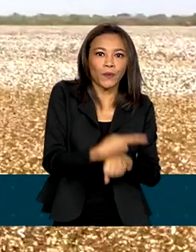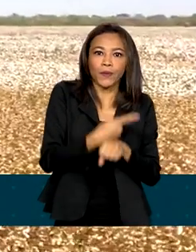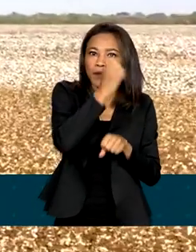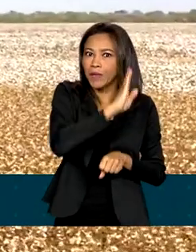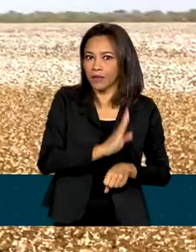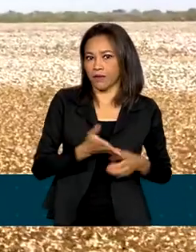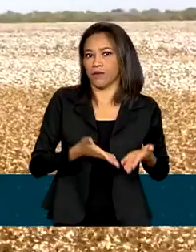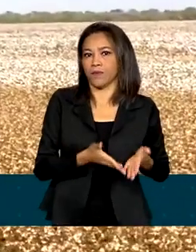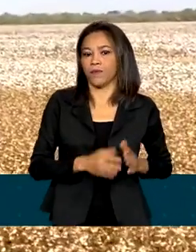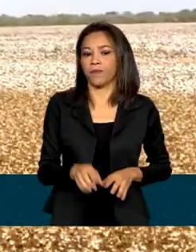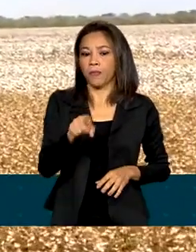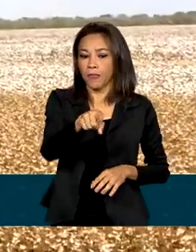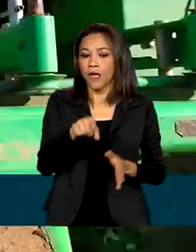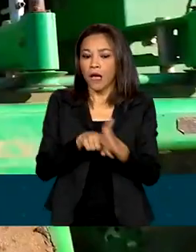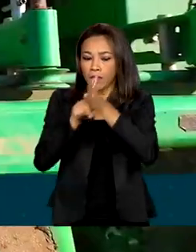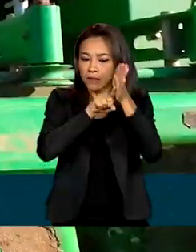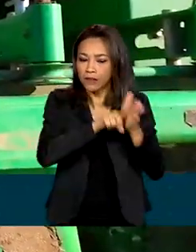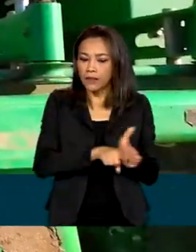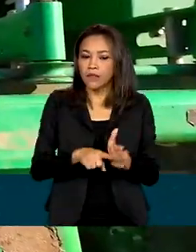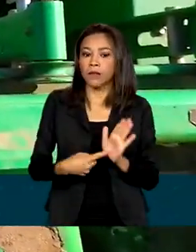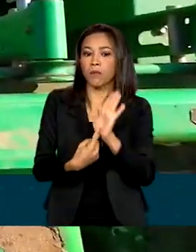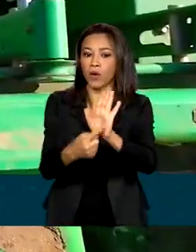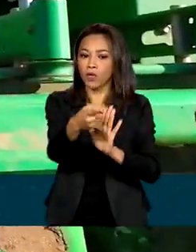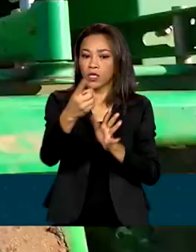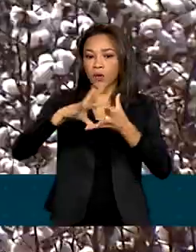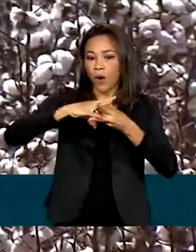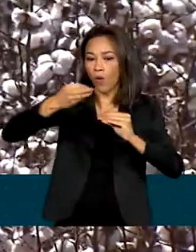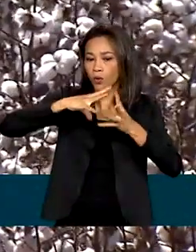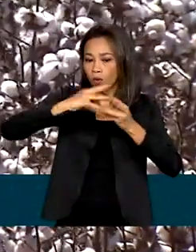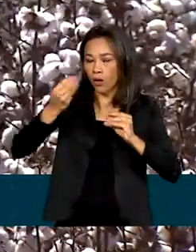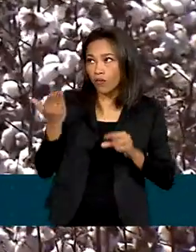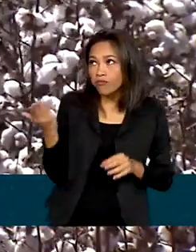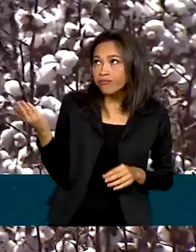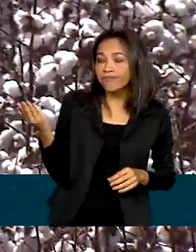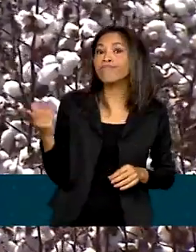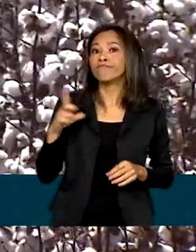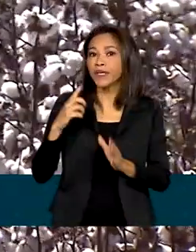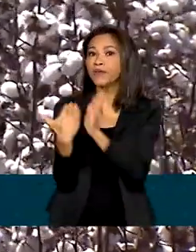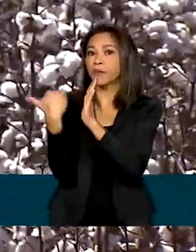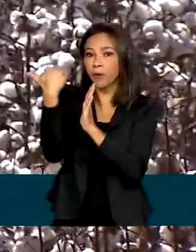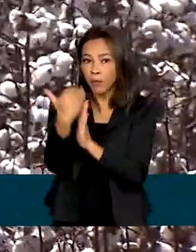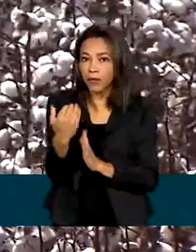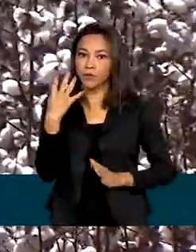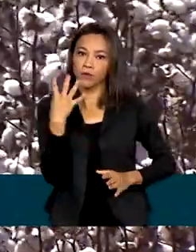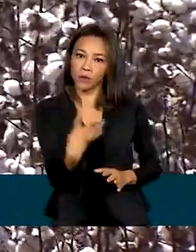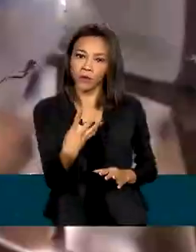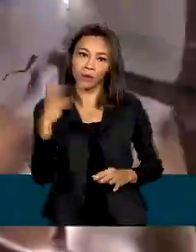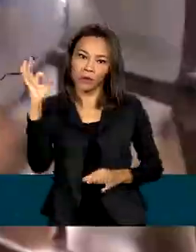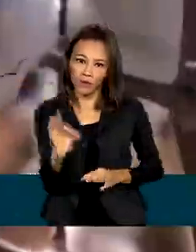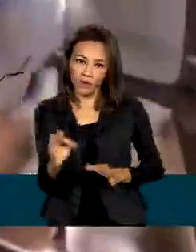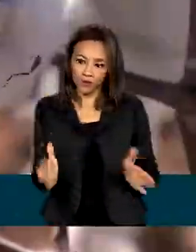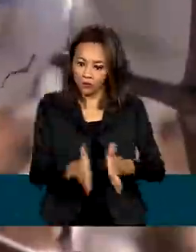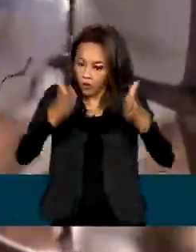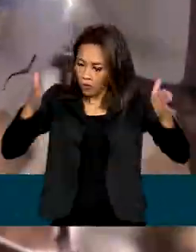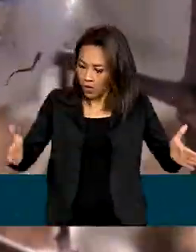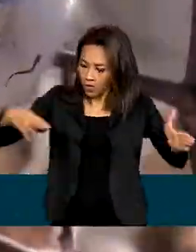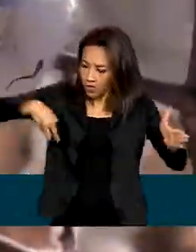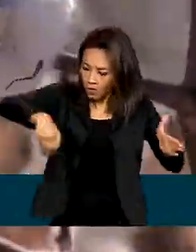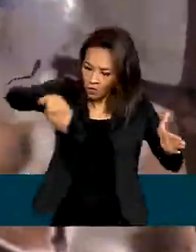O estudo também revela que o algodão, que já foi semeado, registrou aumento de 4% na área plantada,